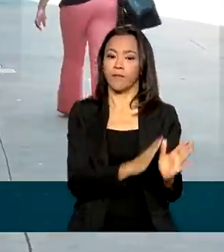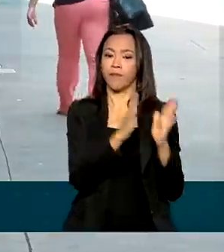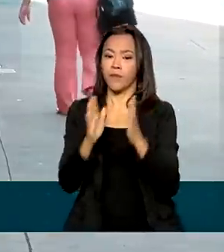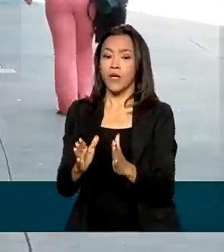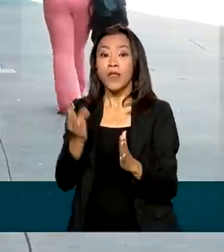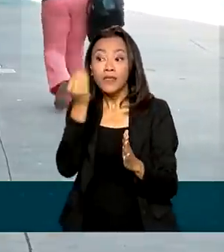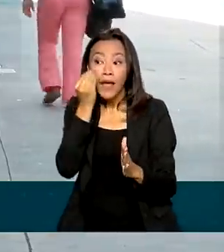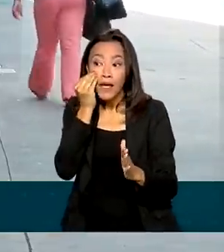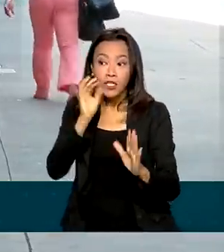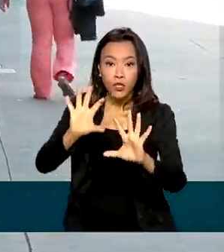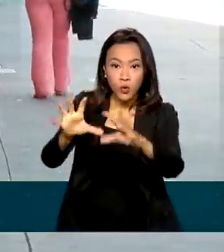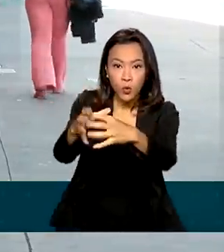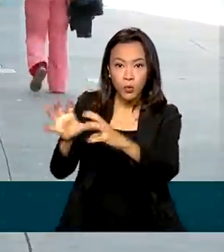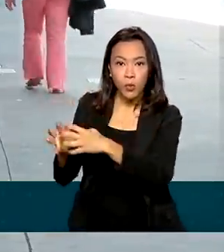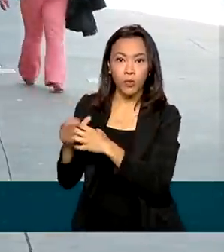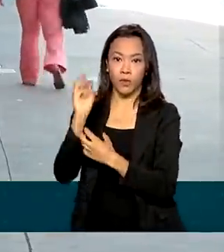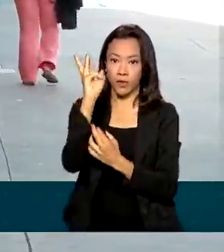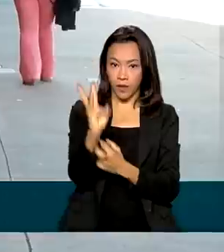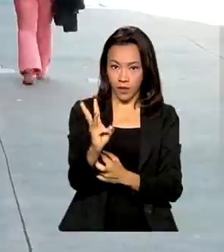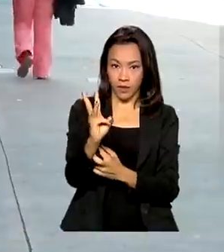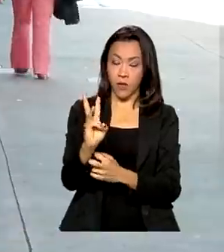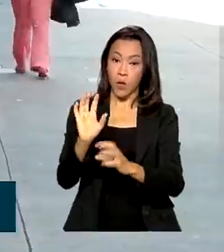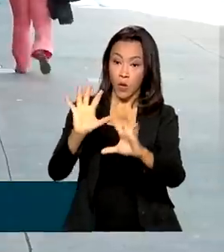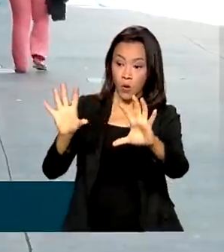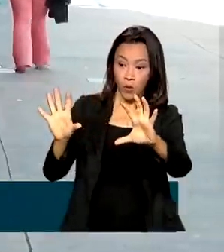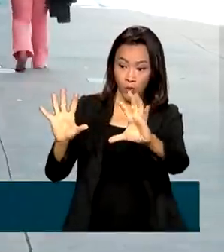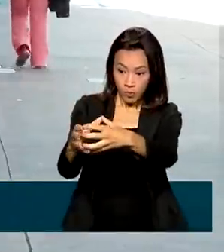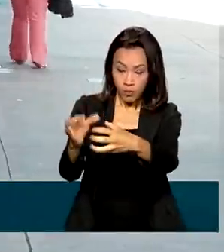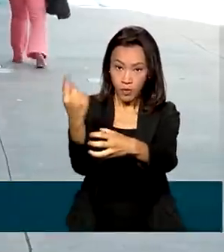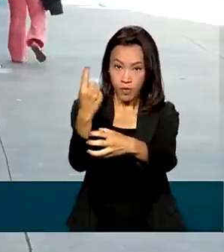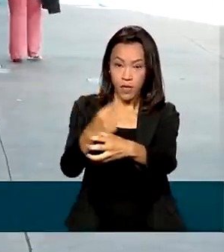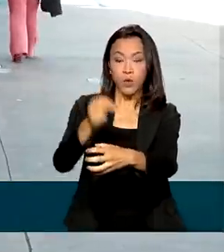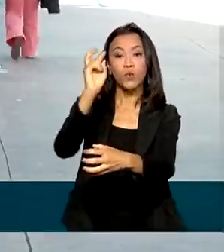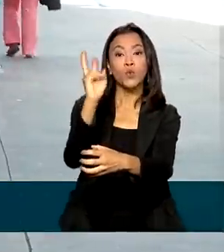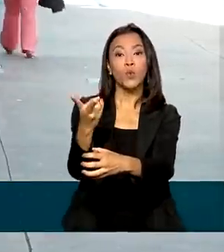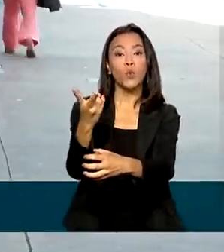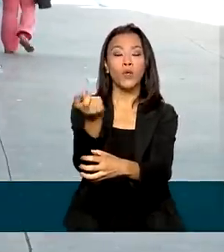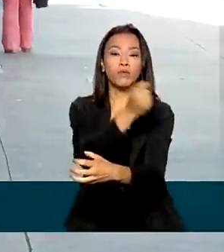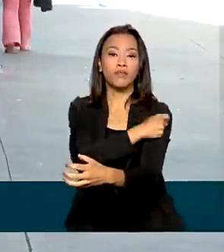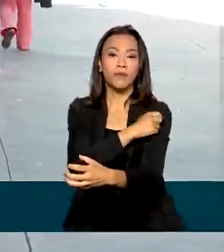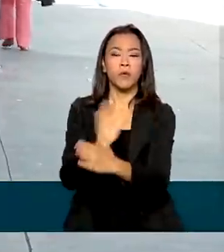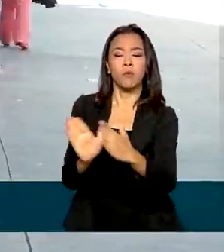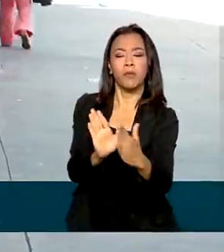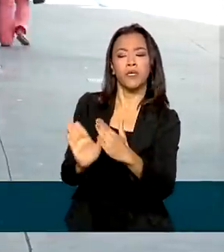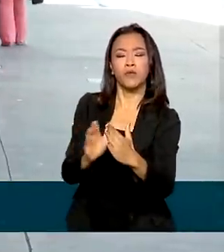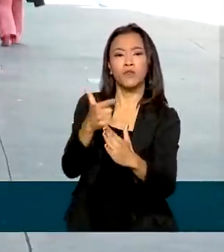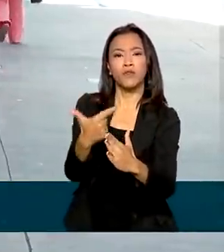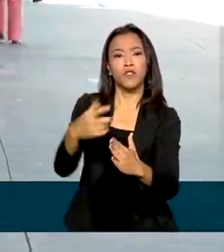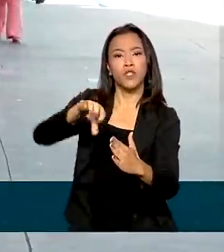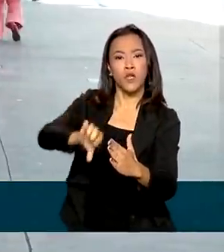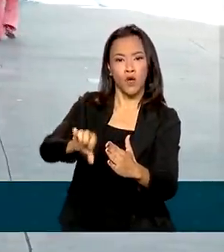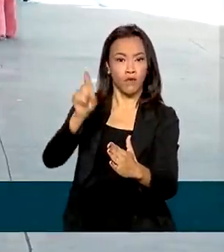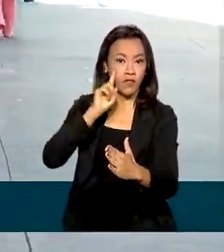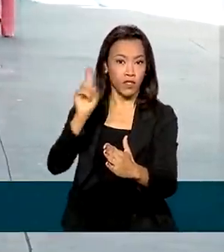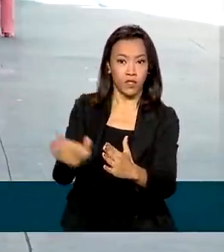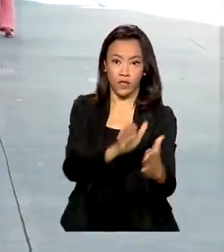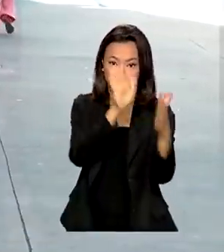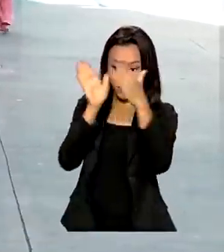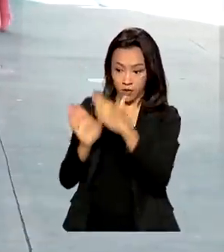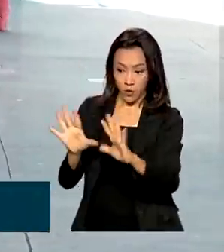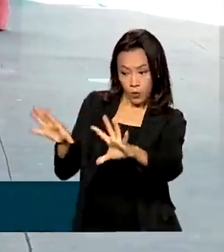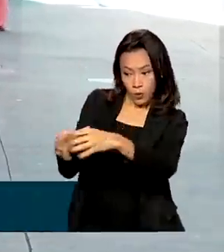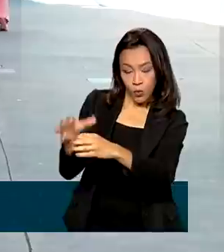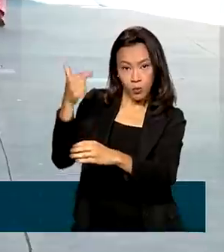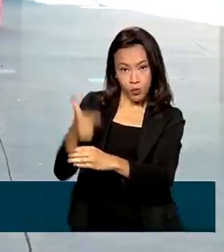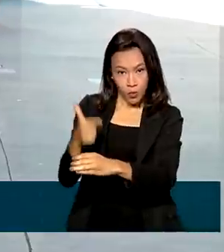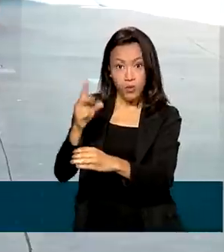grupos. O primeiro vai receber duas doses da vacina com intervalo de 29 dias. O segundo grupo também vai